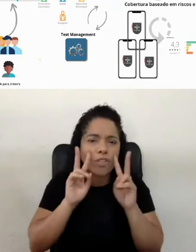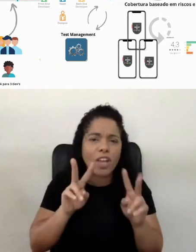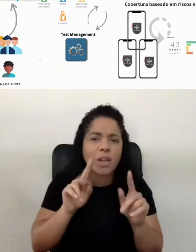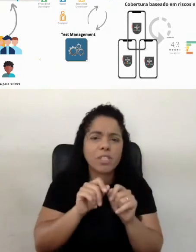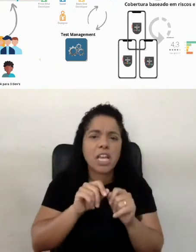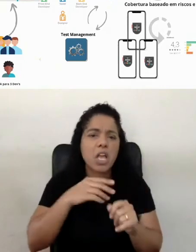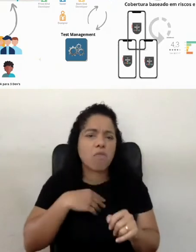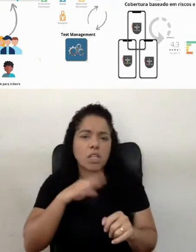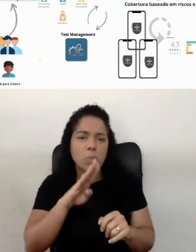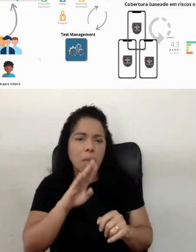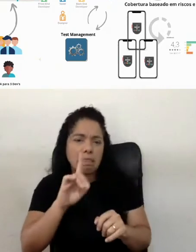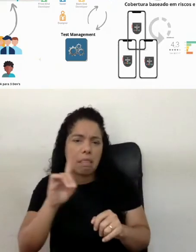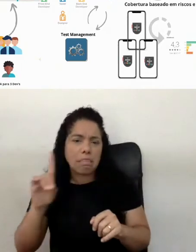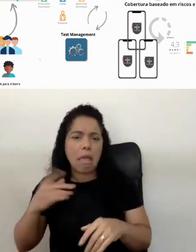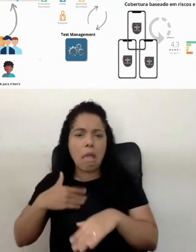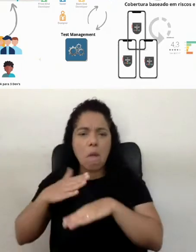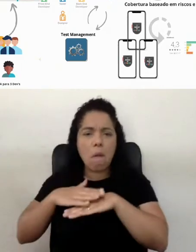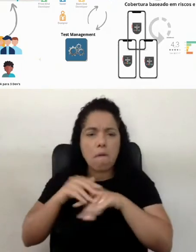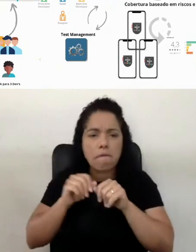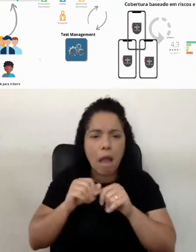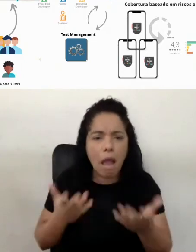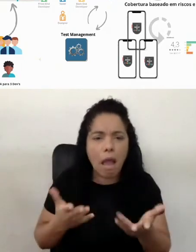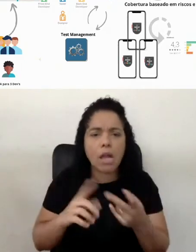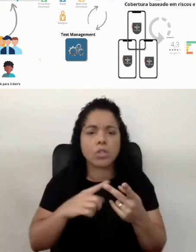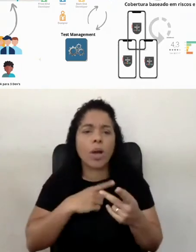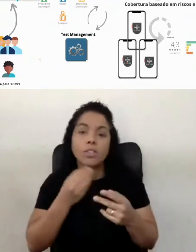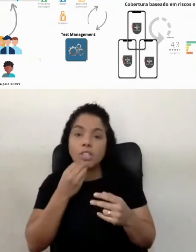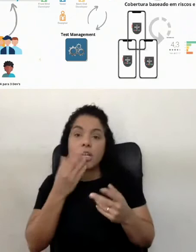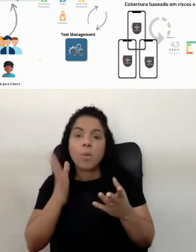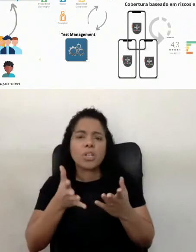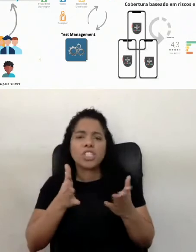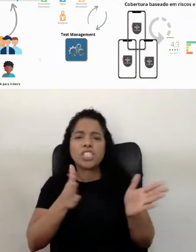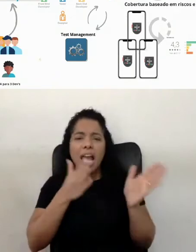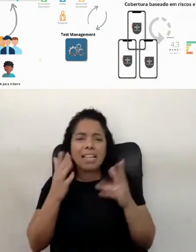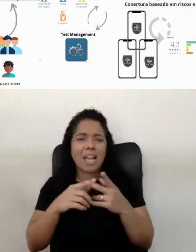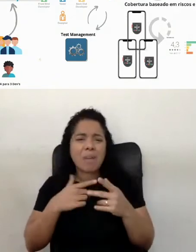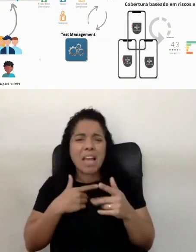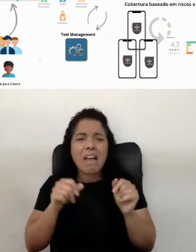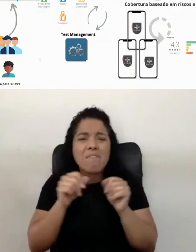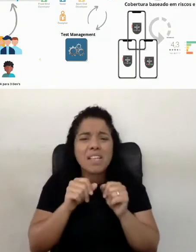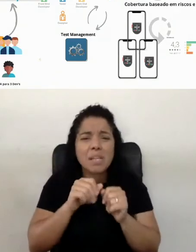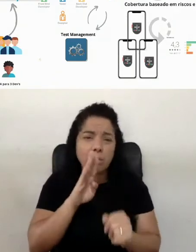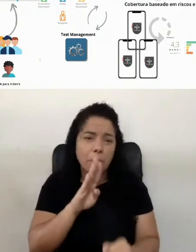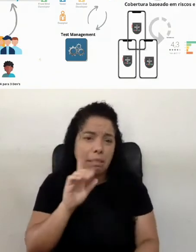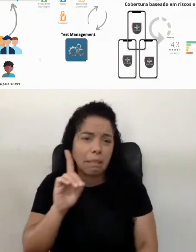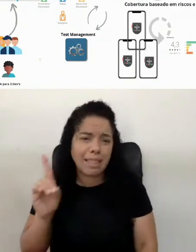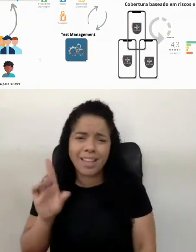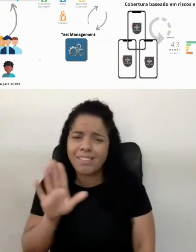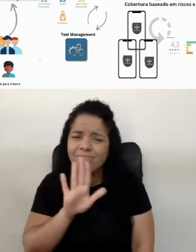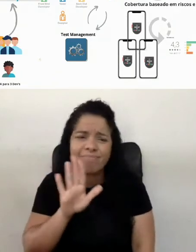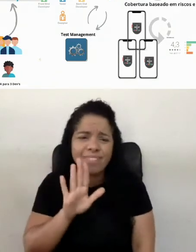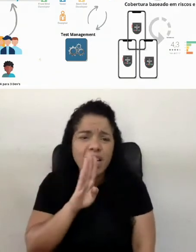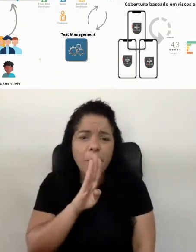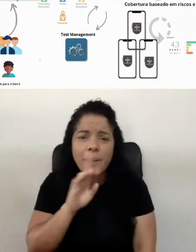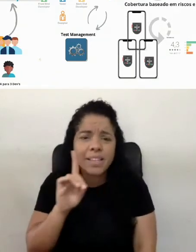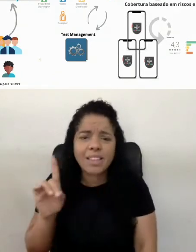faço o BDD, e, poxa, acho que a gente podia passar já dessa etapa de falar que fazemos o BDD, né? Porque o BDD não